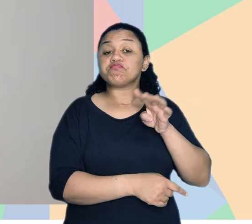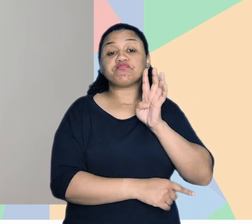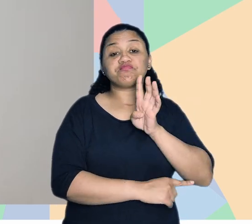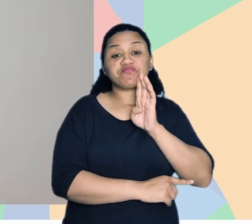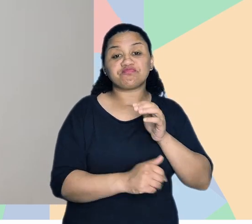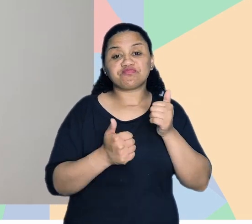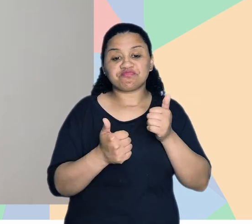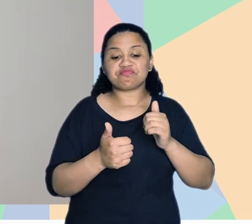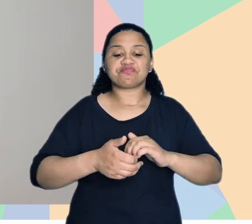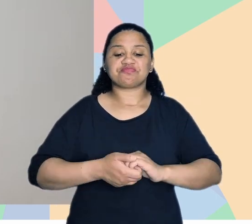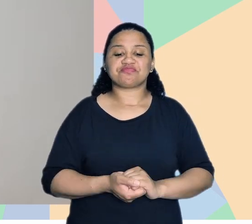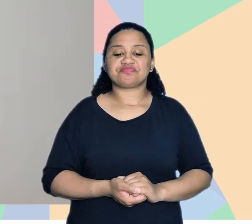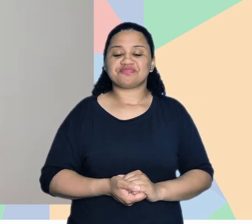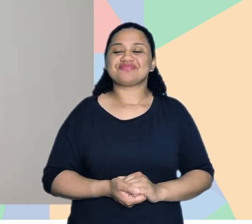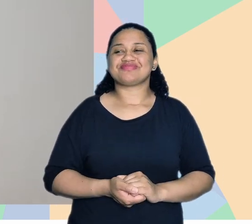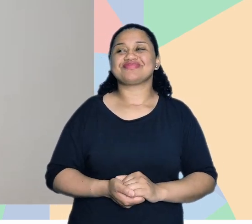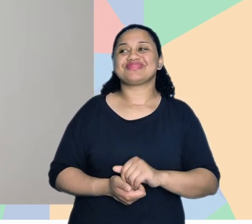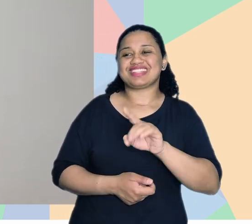sobre os podcasts. Muito legal.